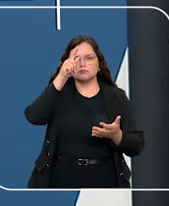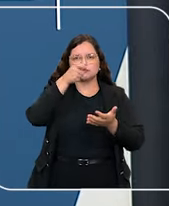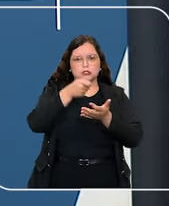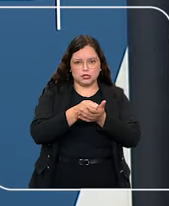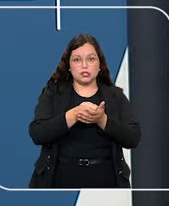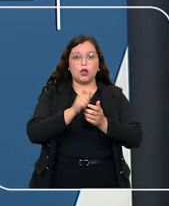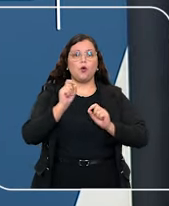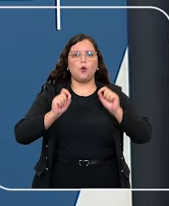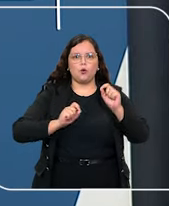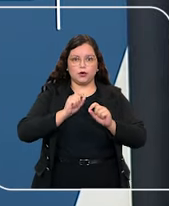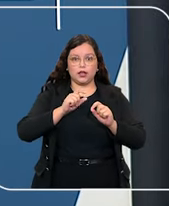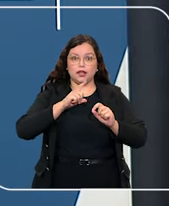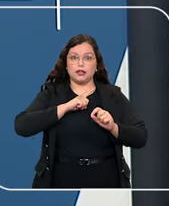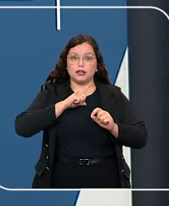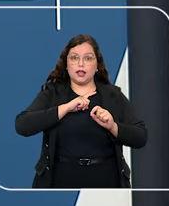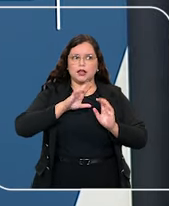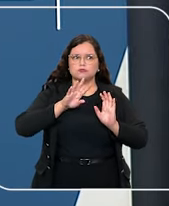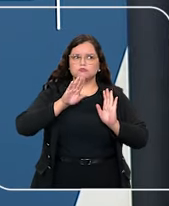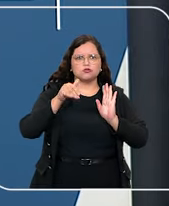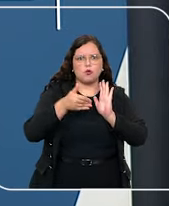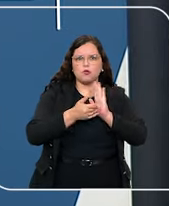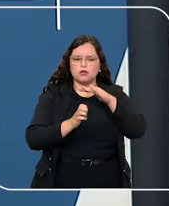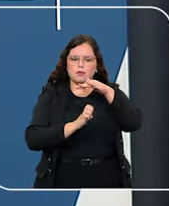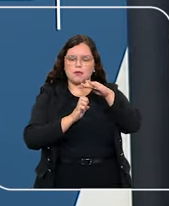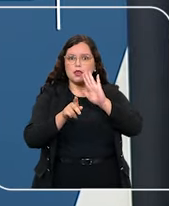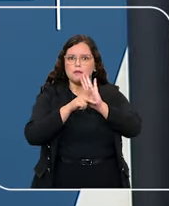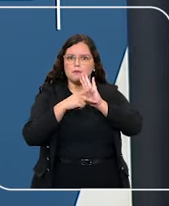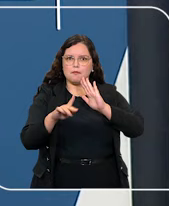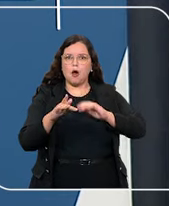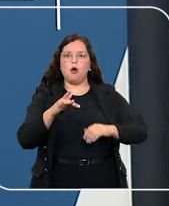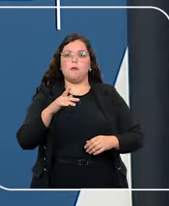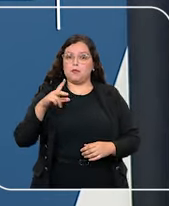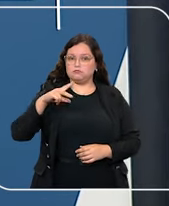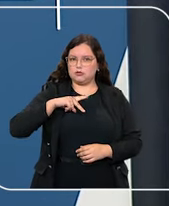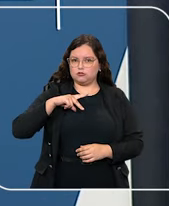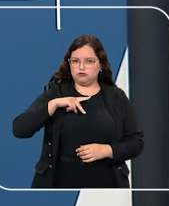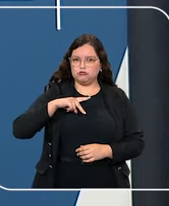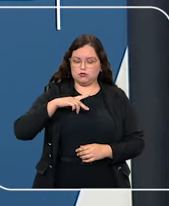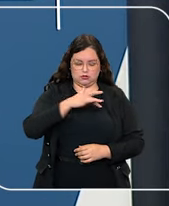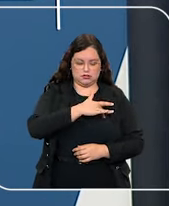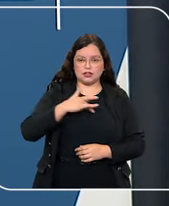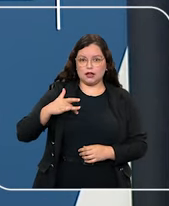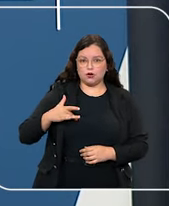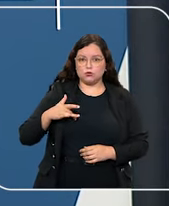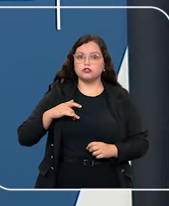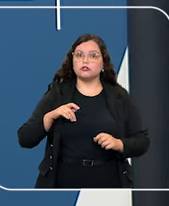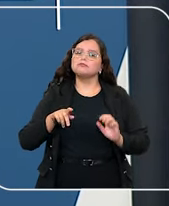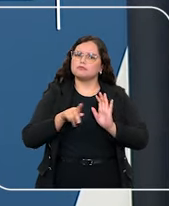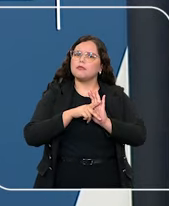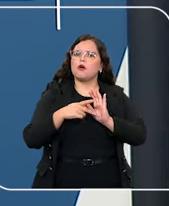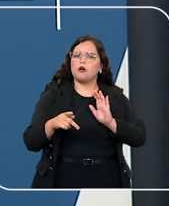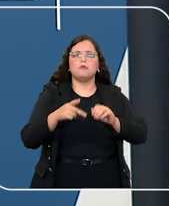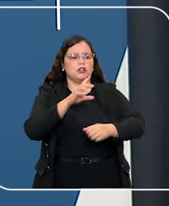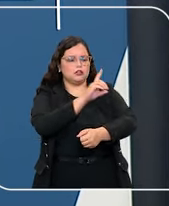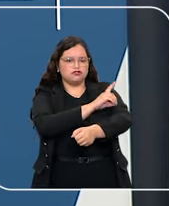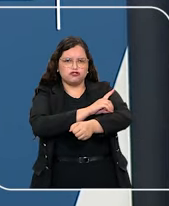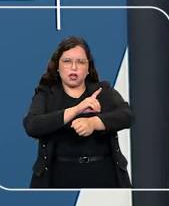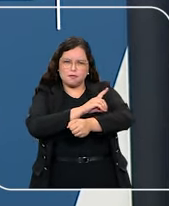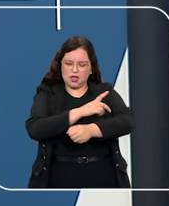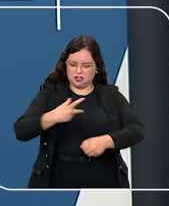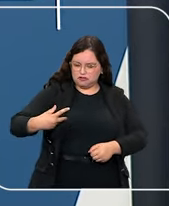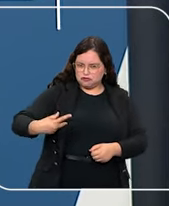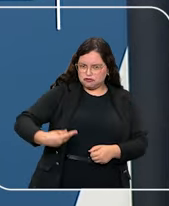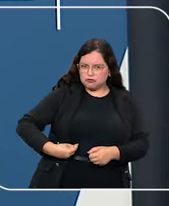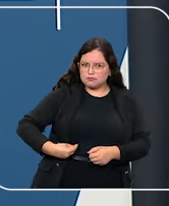decidiu que as operadoras de planos de saúde devem cobrir o fornecimento de bomba de insulina para os beneficiários diagnosticados com